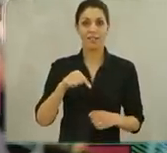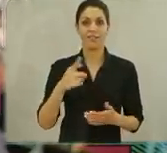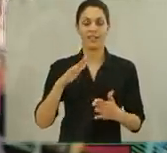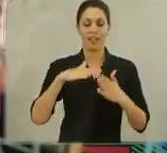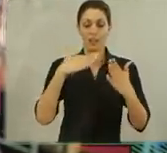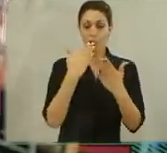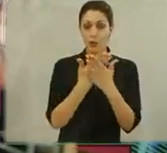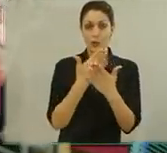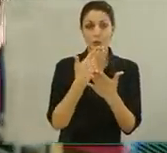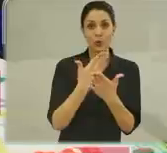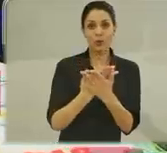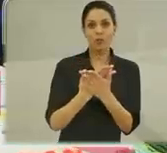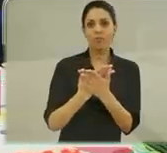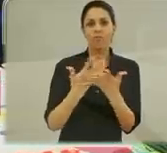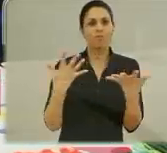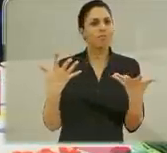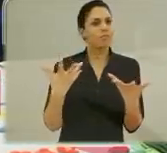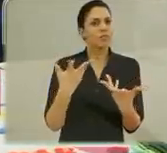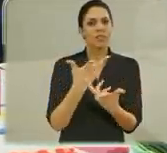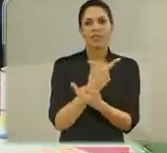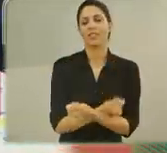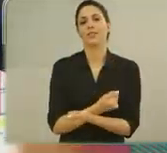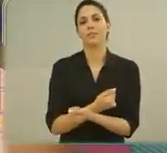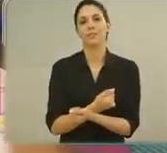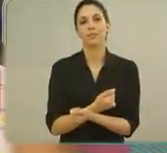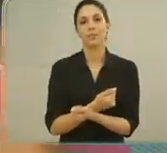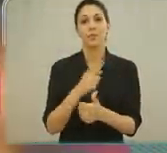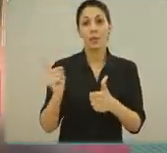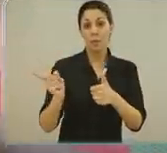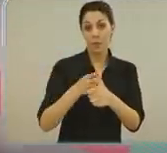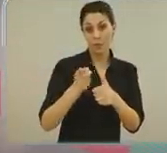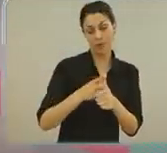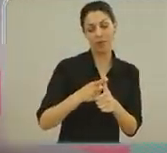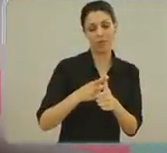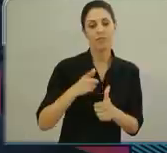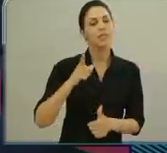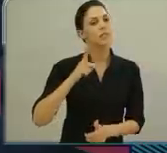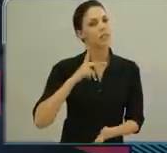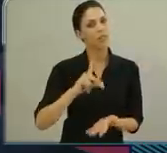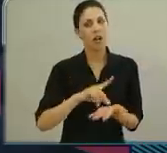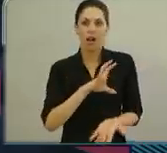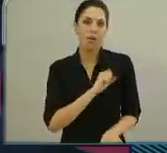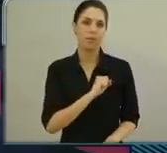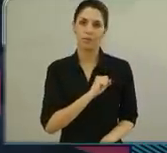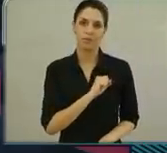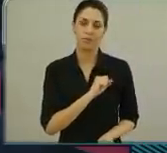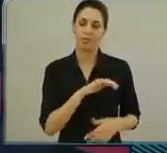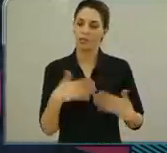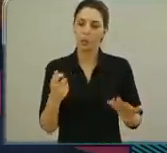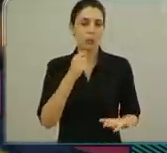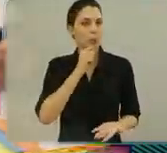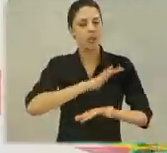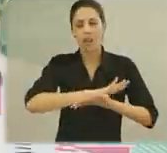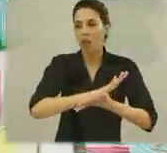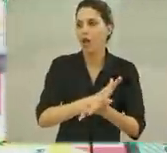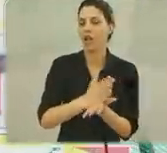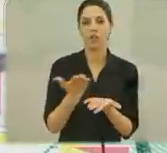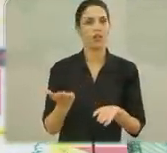é incrível aqui na escola. Primeiro que onde tem amor não há discriminação.